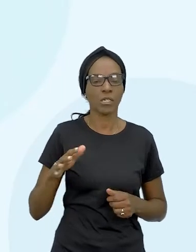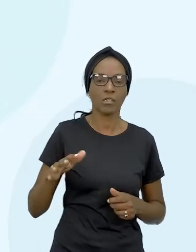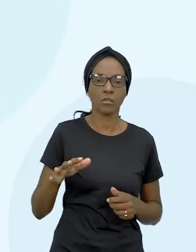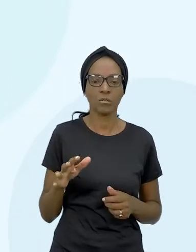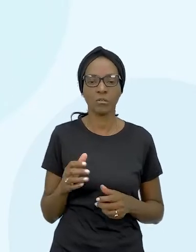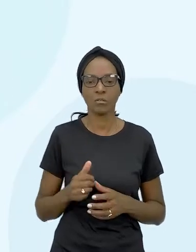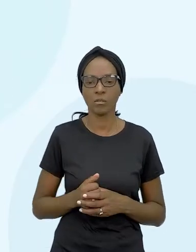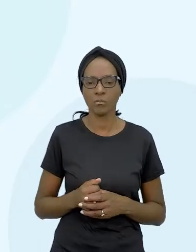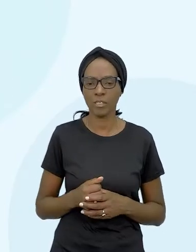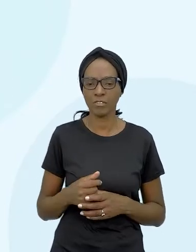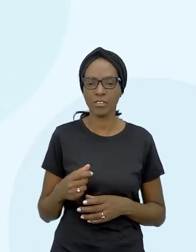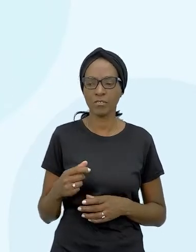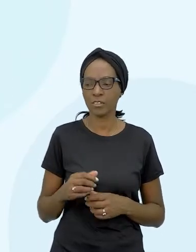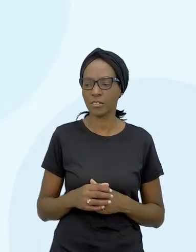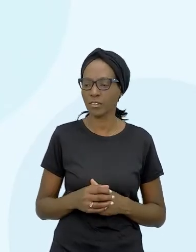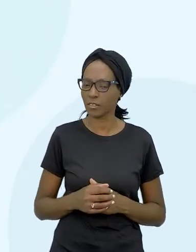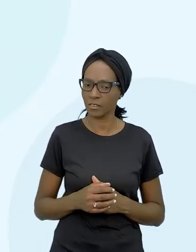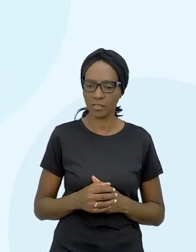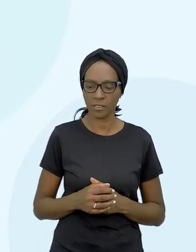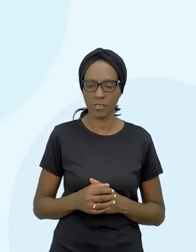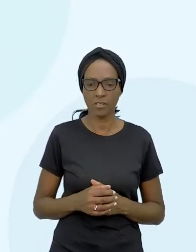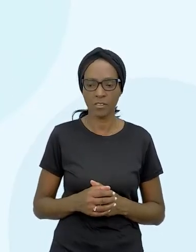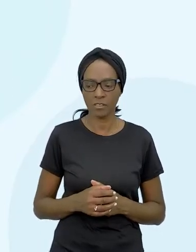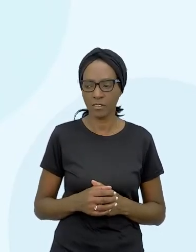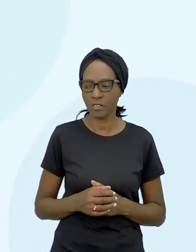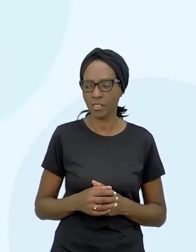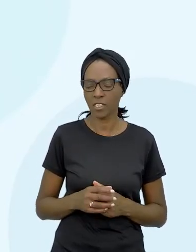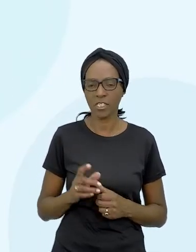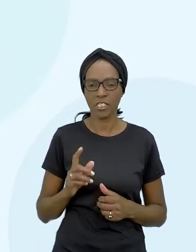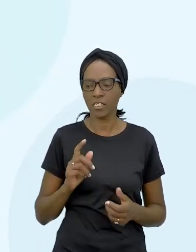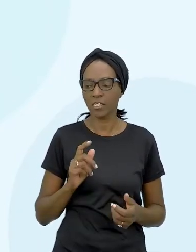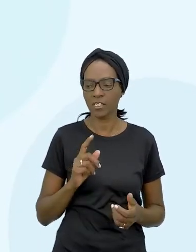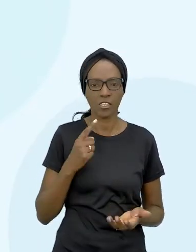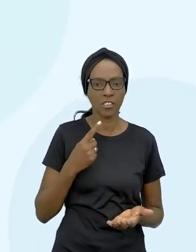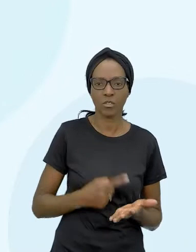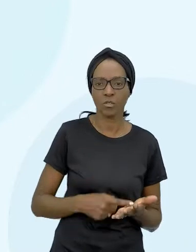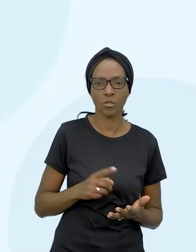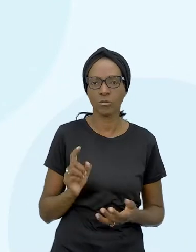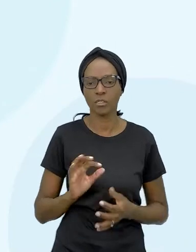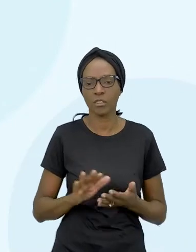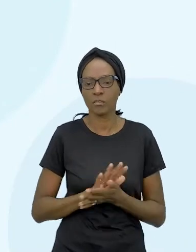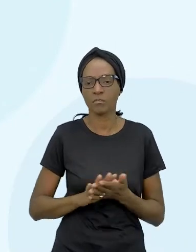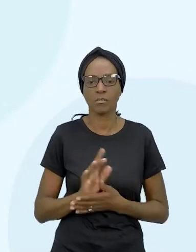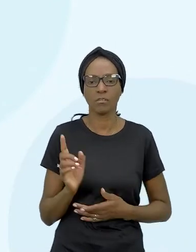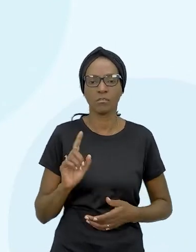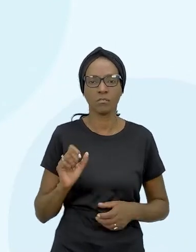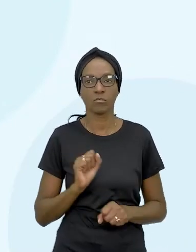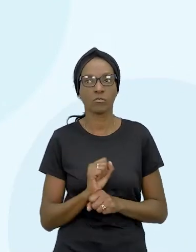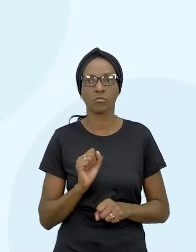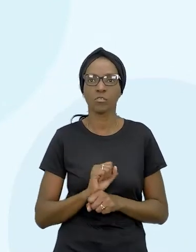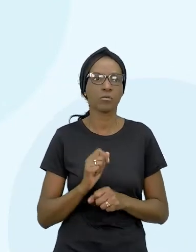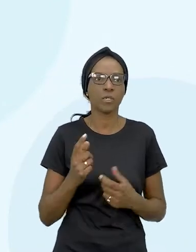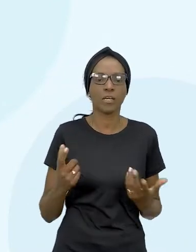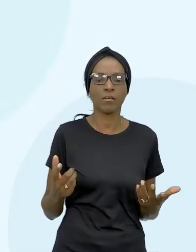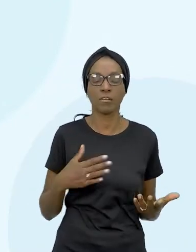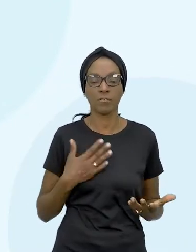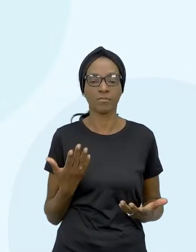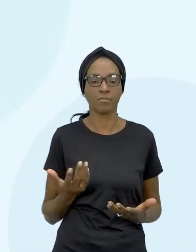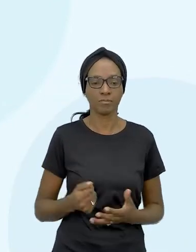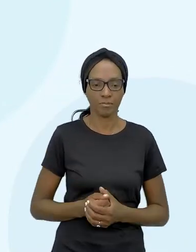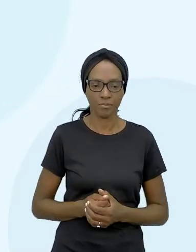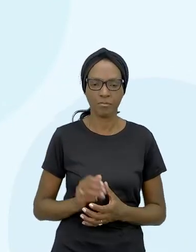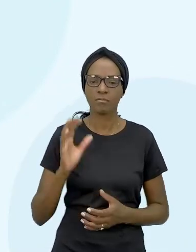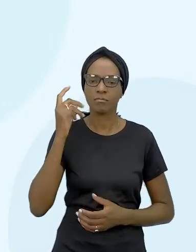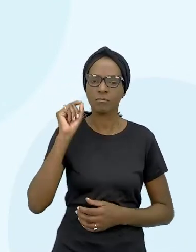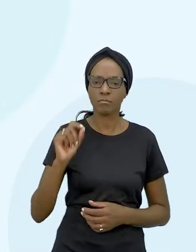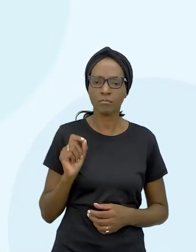Realizados. Eles não são previsíveis no nosso orçamento, geralmente não. O que acontece quando uma